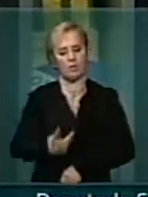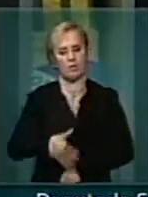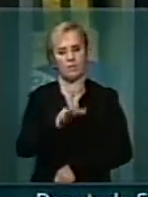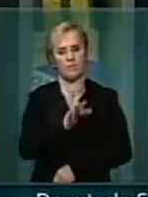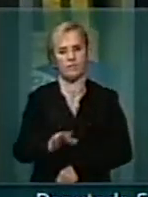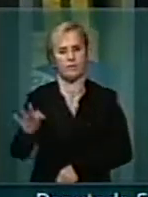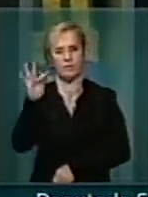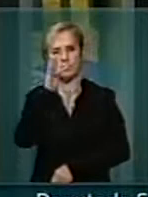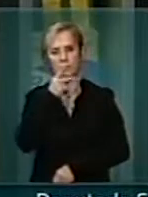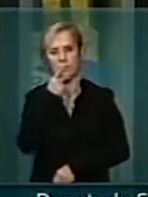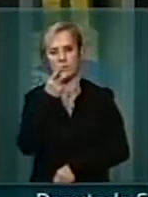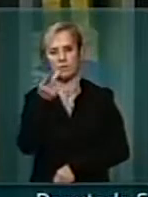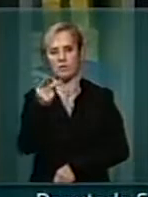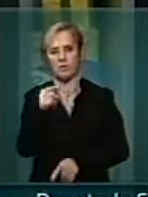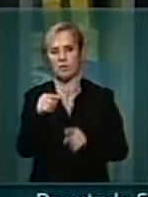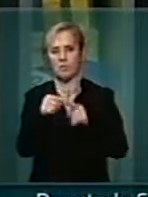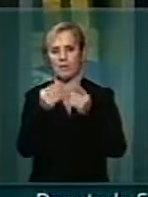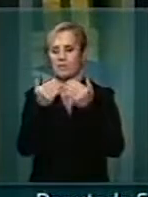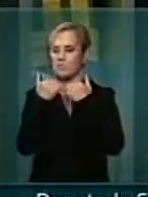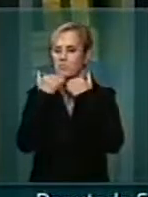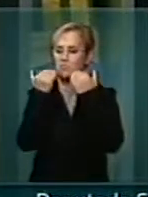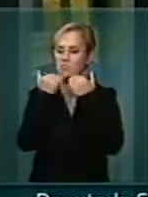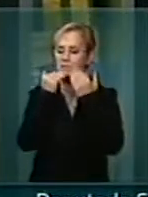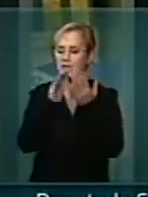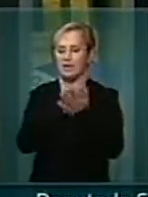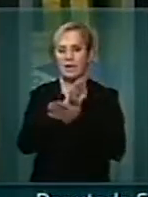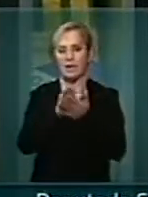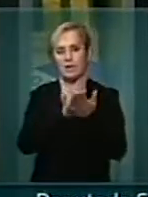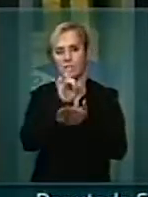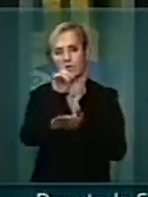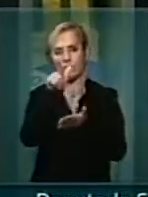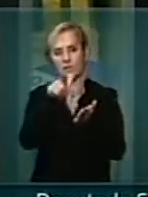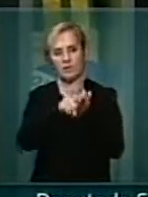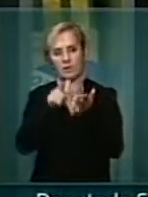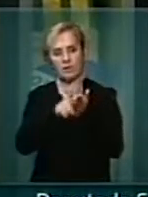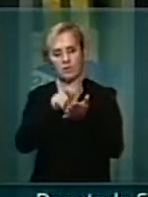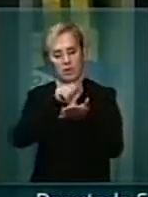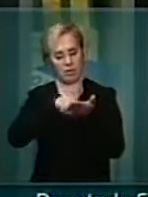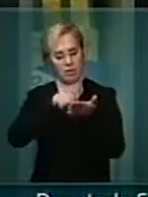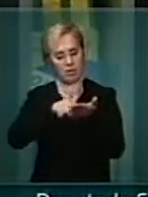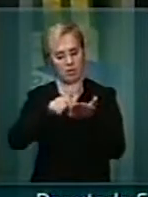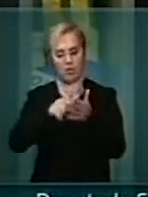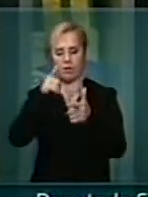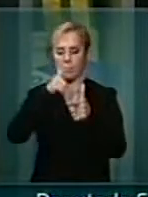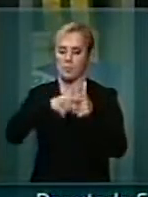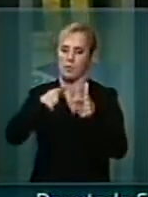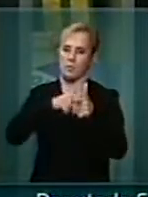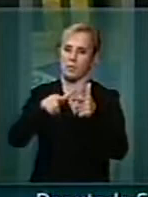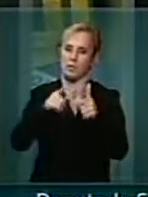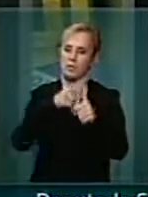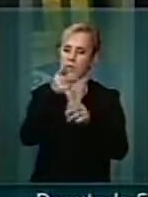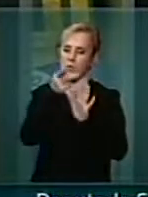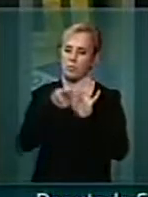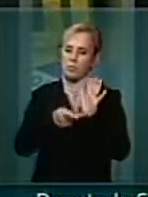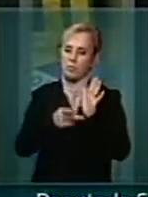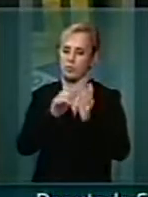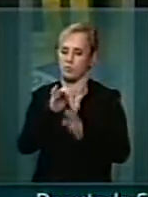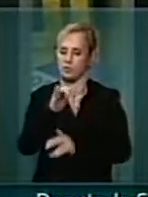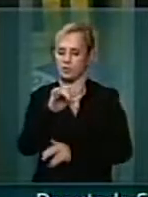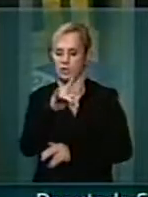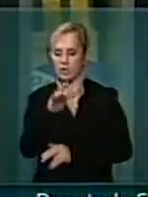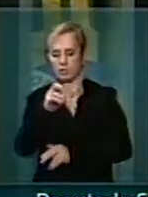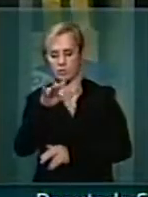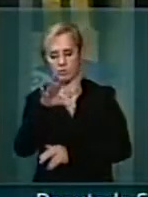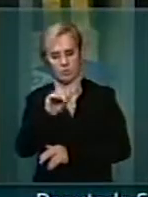se quer, saem do papel. São problemas de todos os tipos. Problema com projeto executivo que não tem,